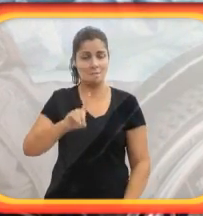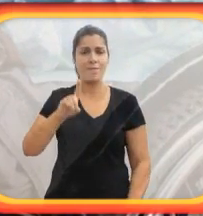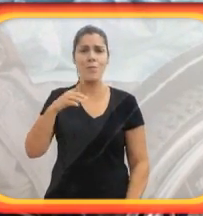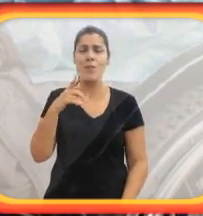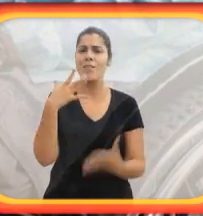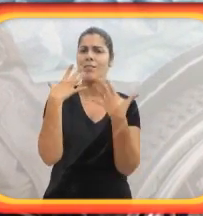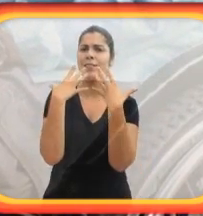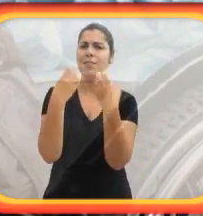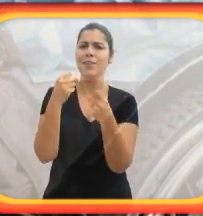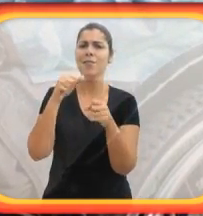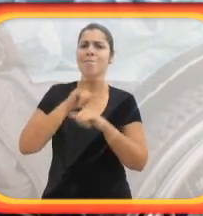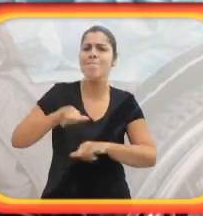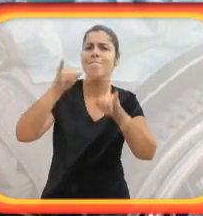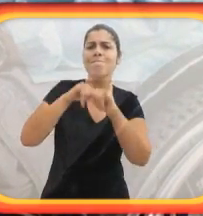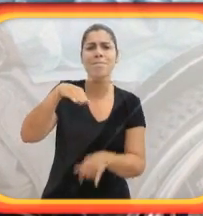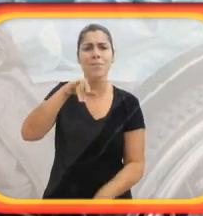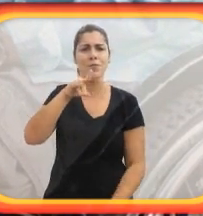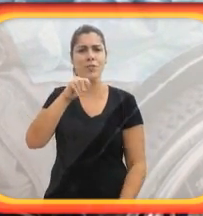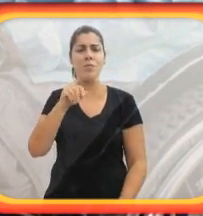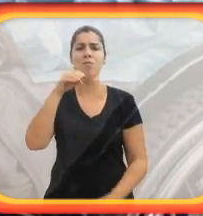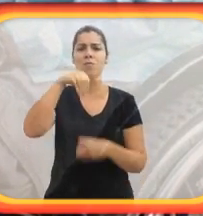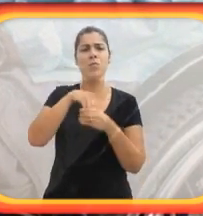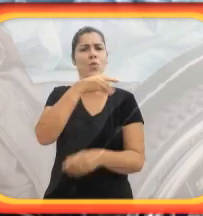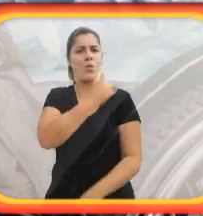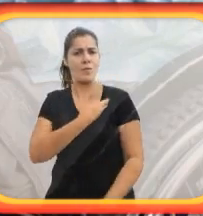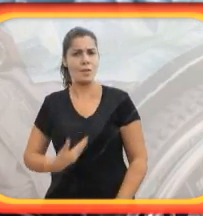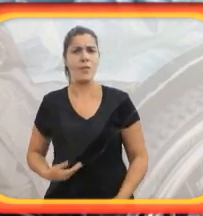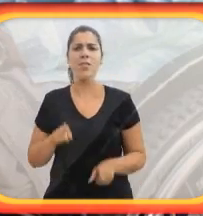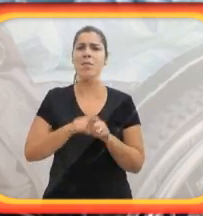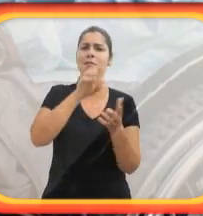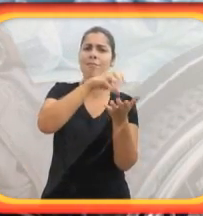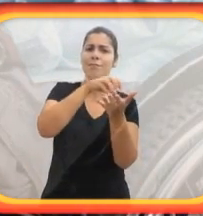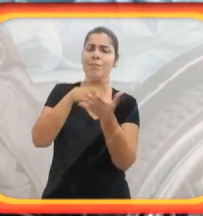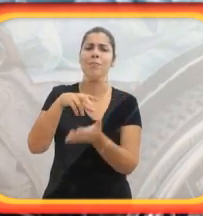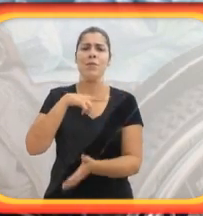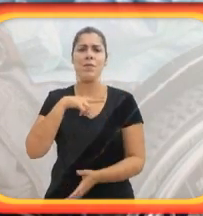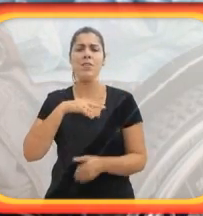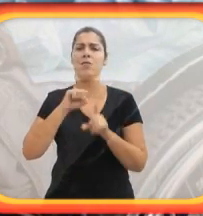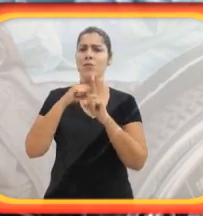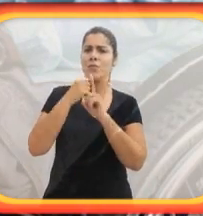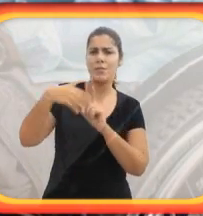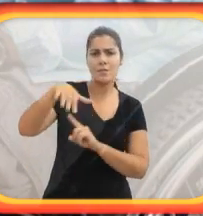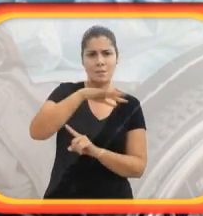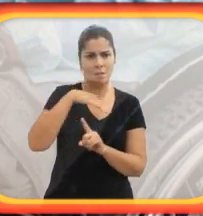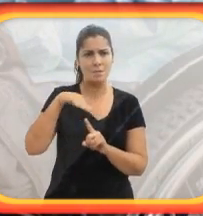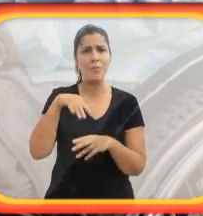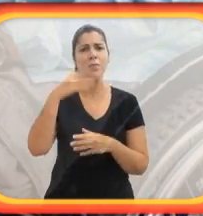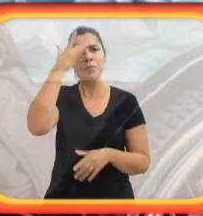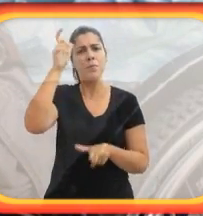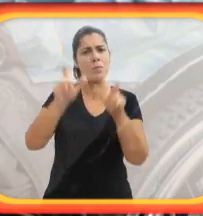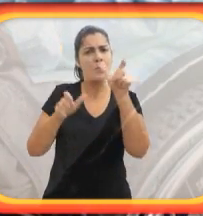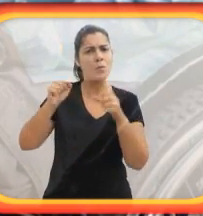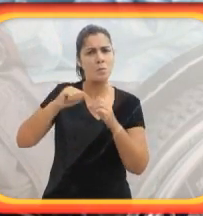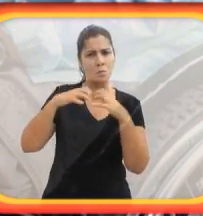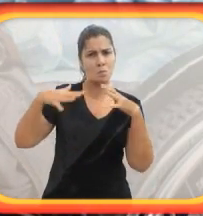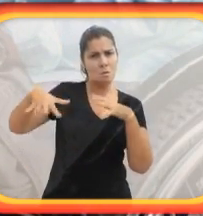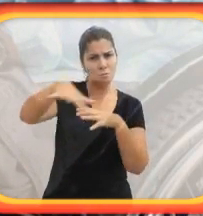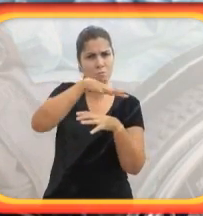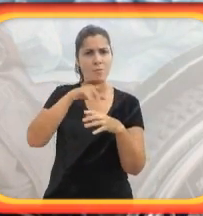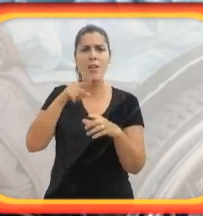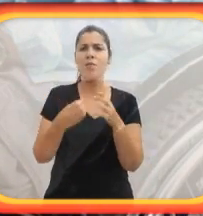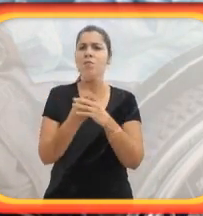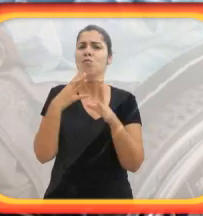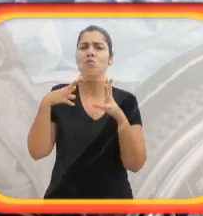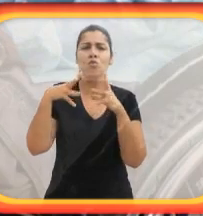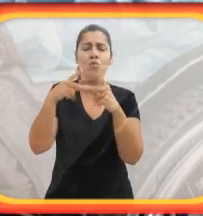mundiais. O dia 3 de dezembro, desde 1992, ele é comemorado para dar